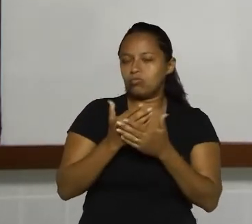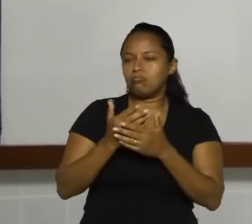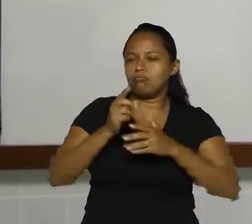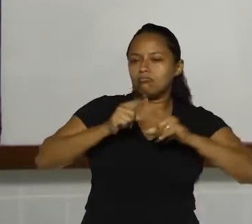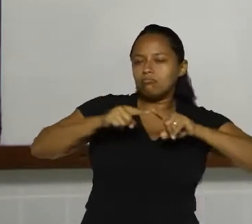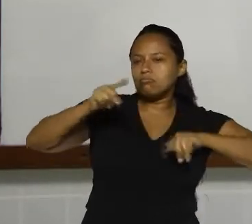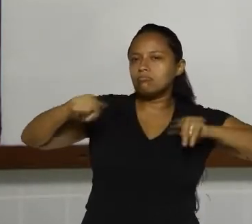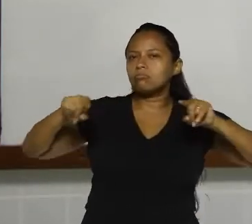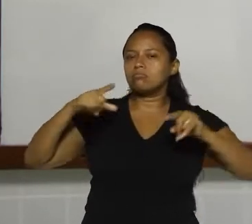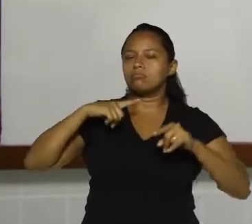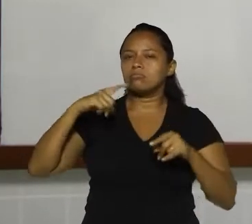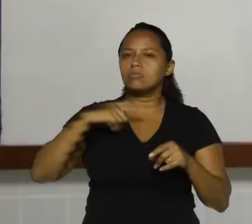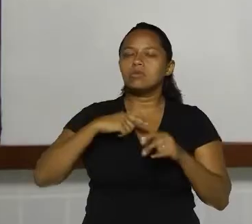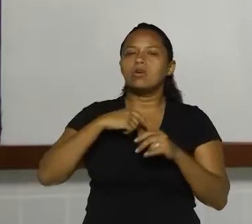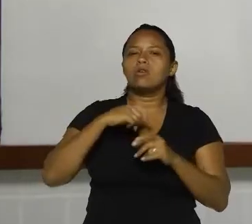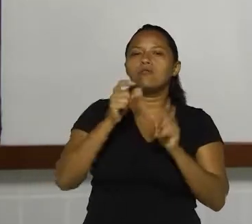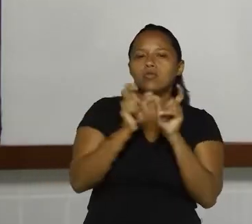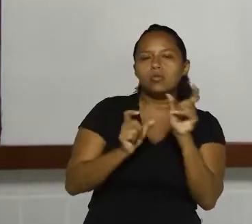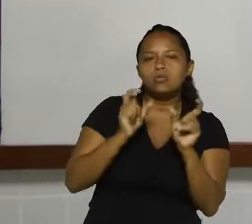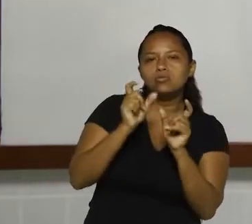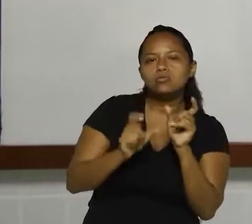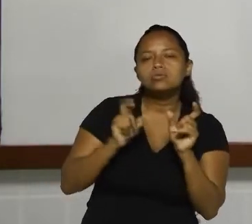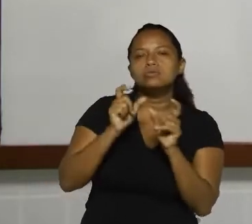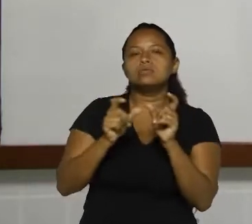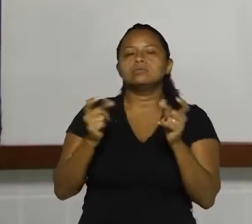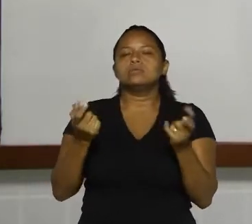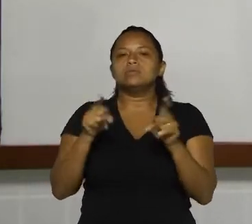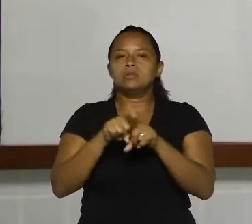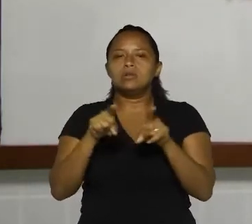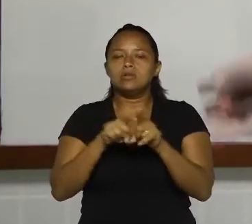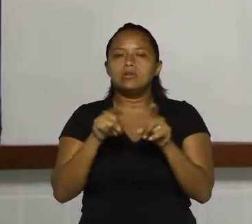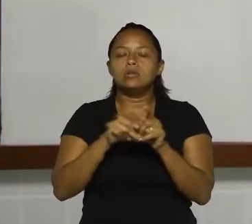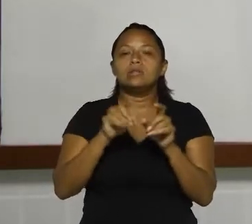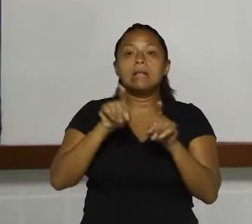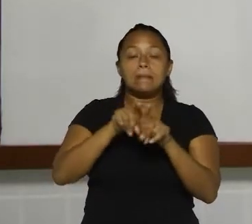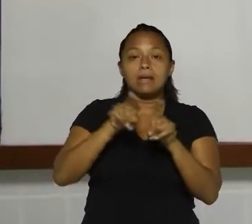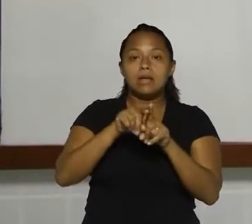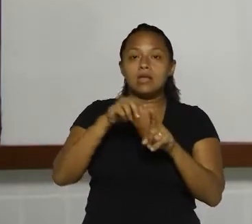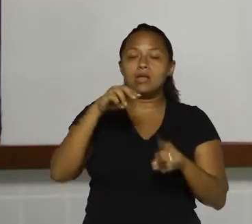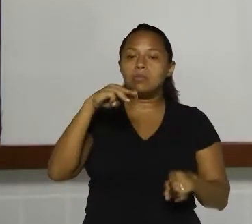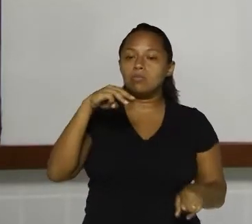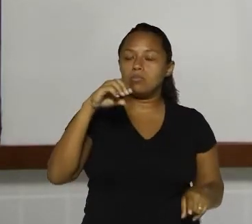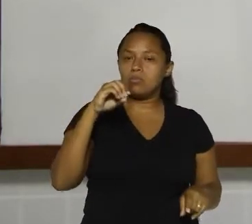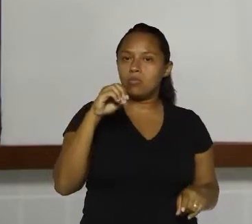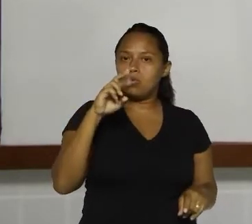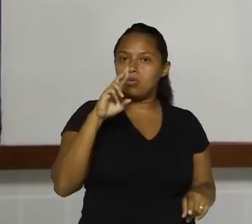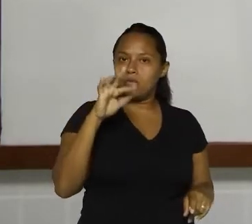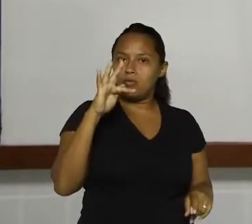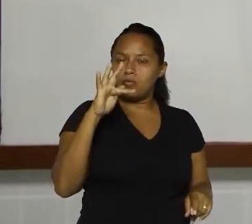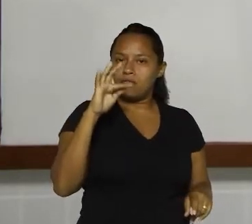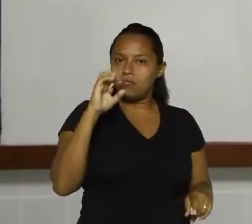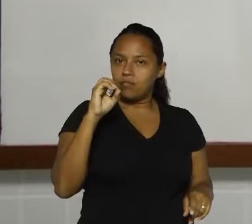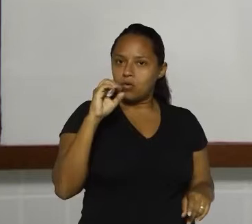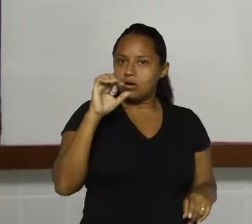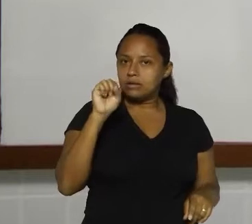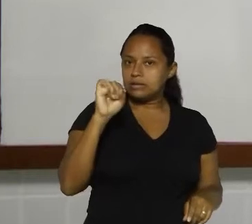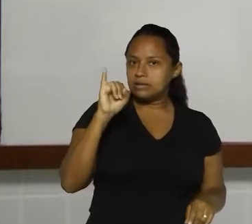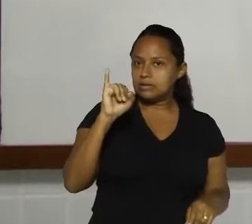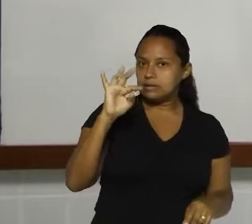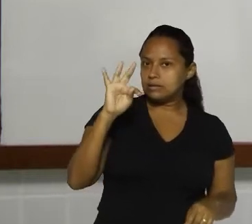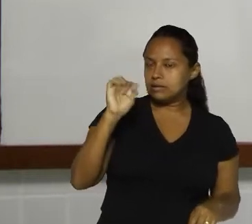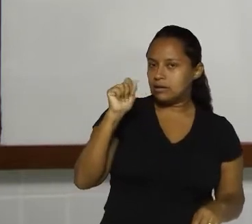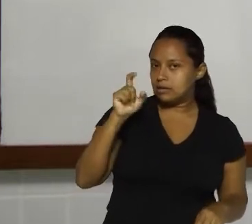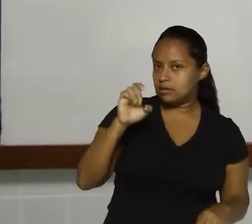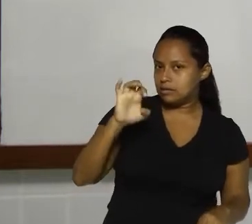língua, né? Trabalhamos fonologia com acentuação, trabalhamos a parte de morfocintaxe, juntando aí a classe de palavras,